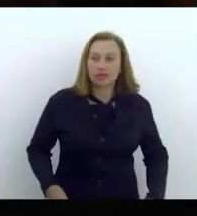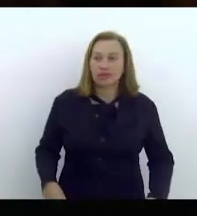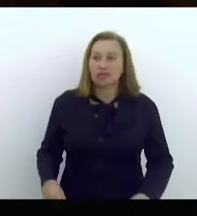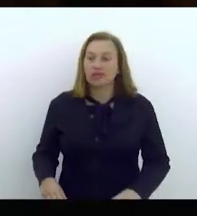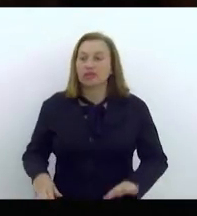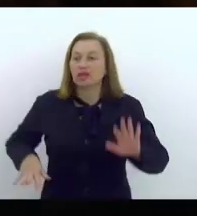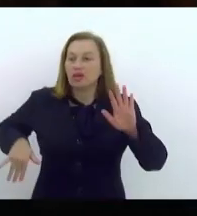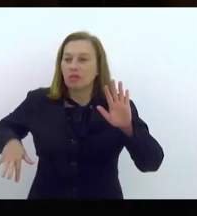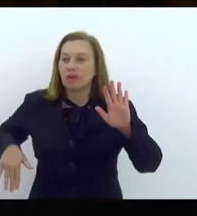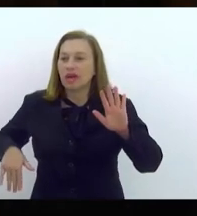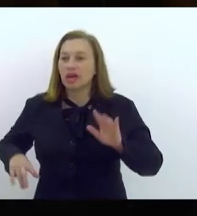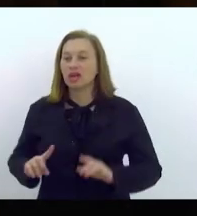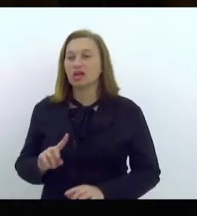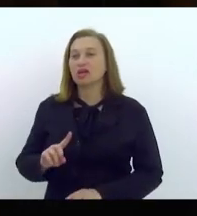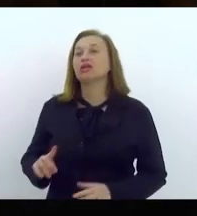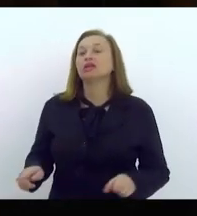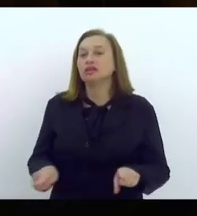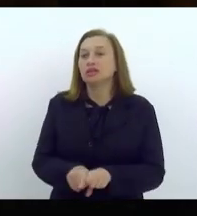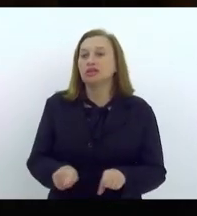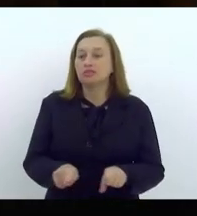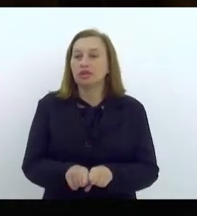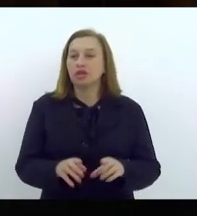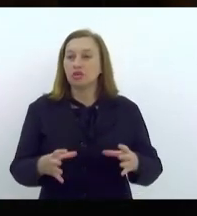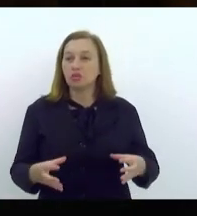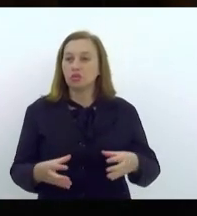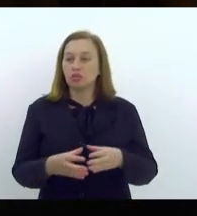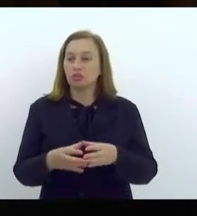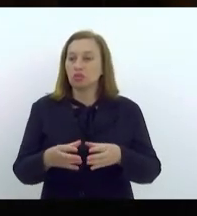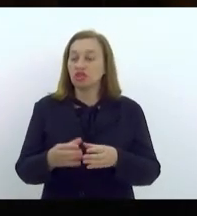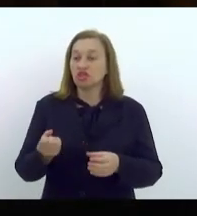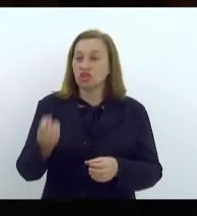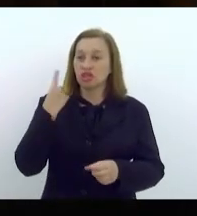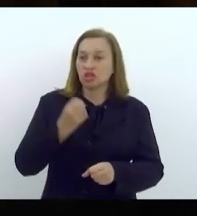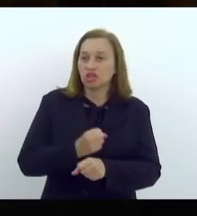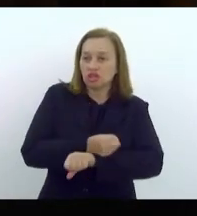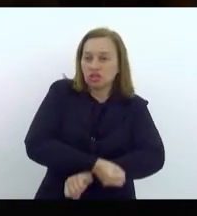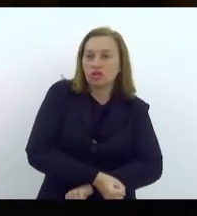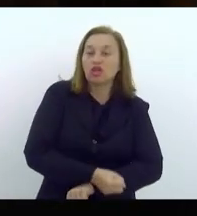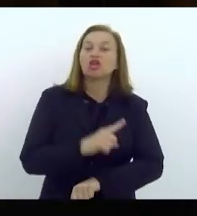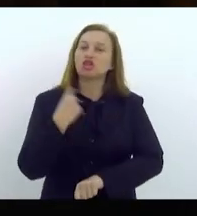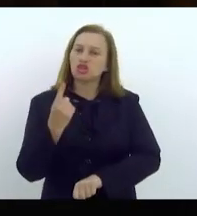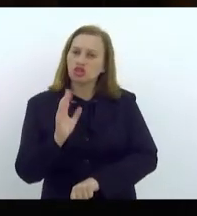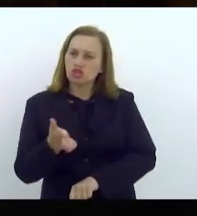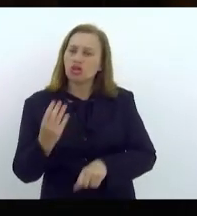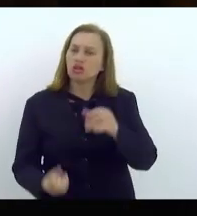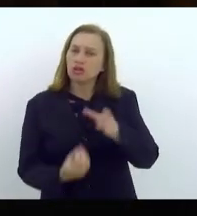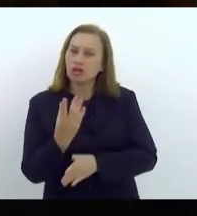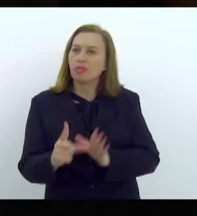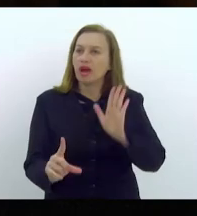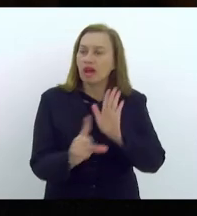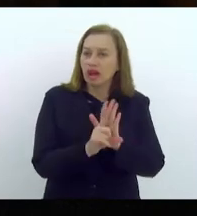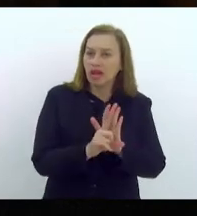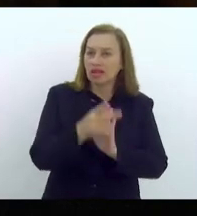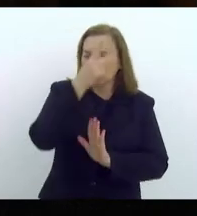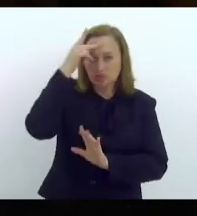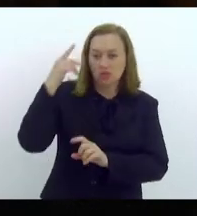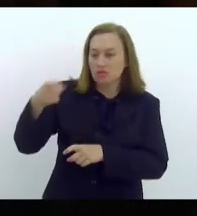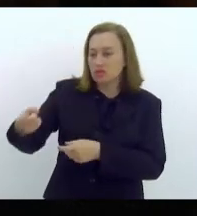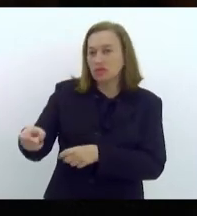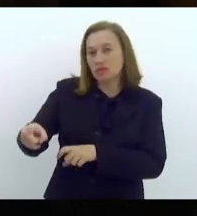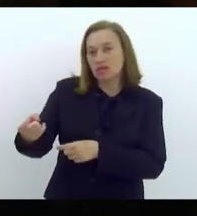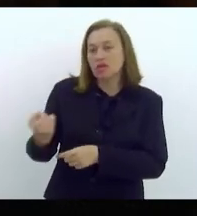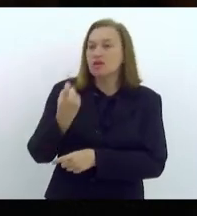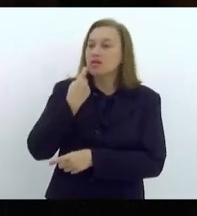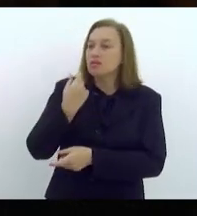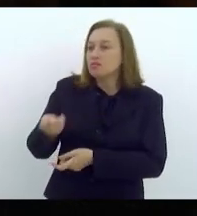quilombolas e tal. E nós aprovamos essa lei, a chamada lei dos pescadores, garante a terra, eles não podem sair de lá,